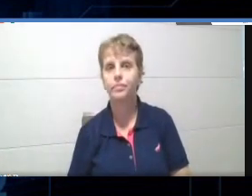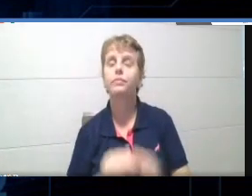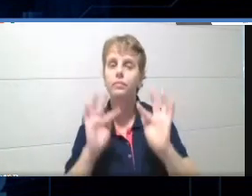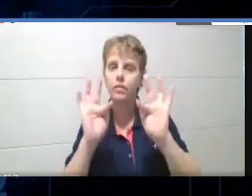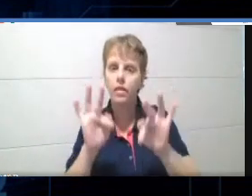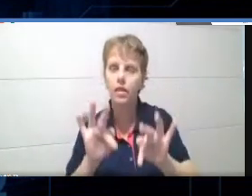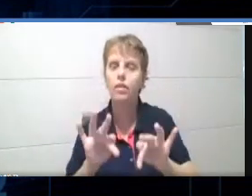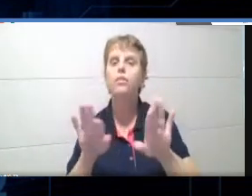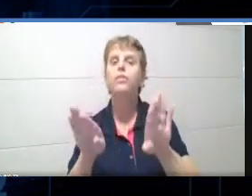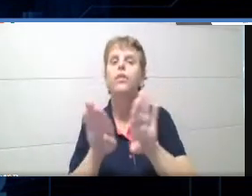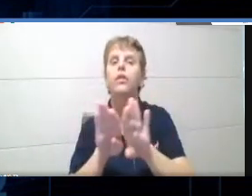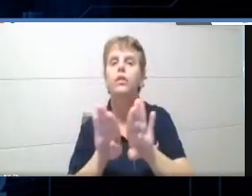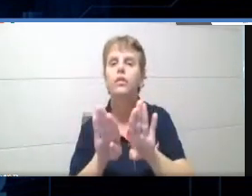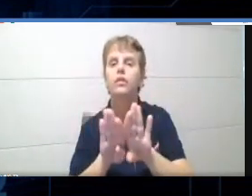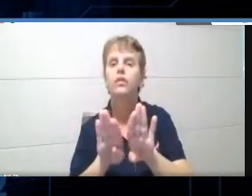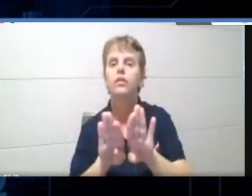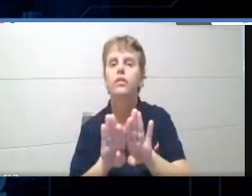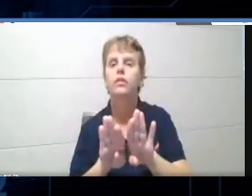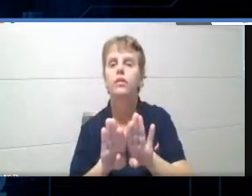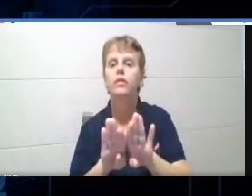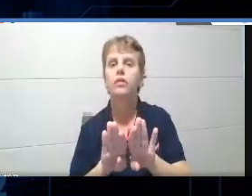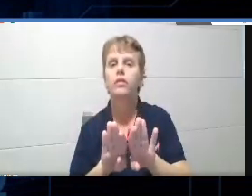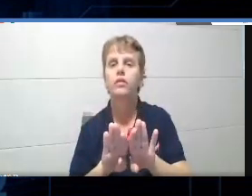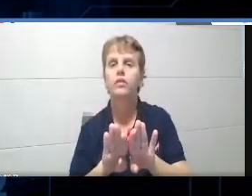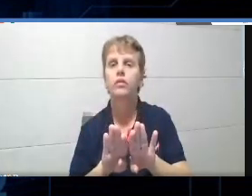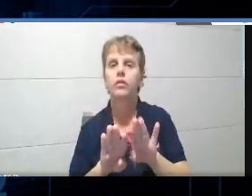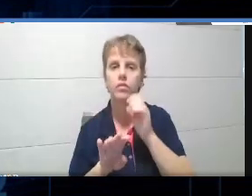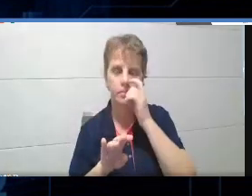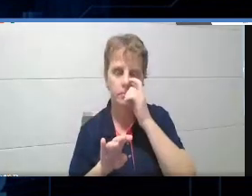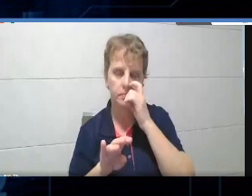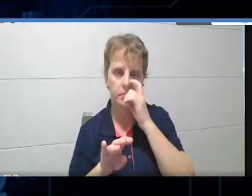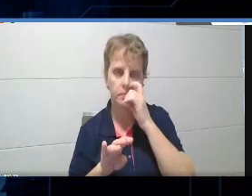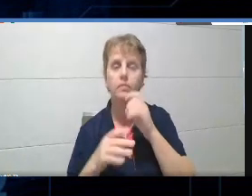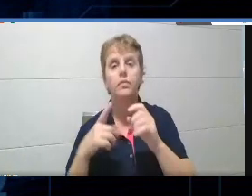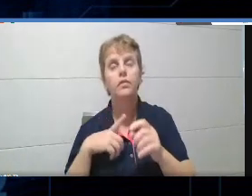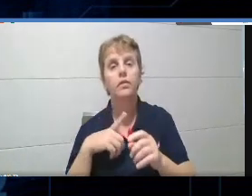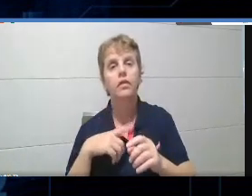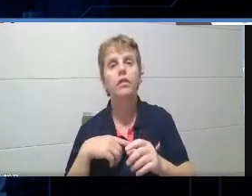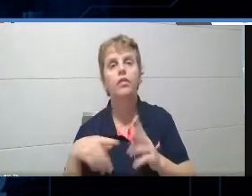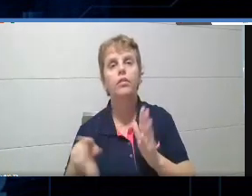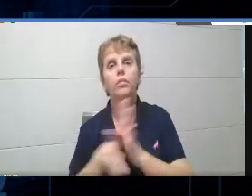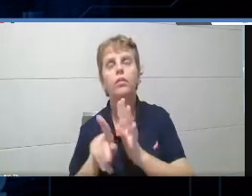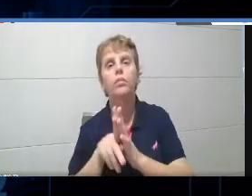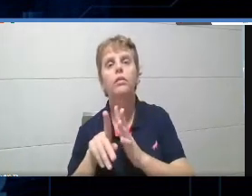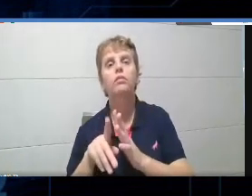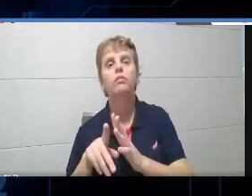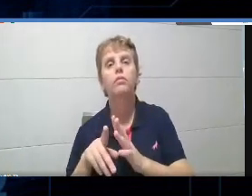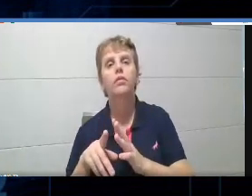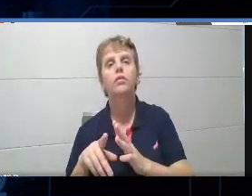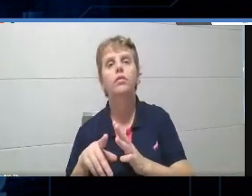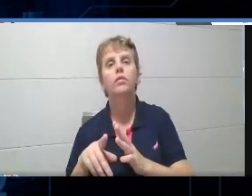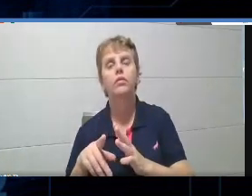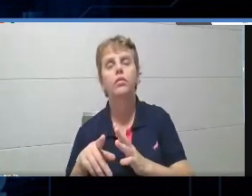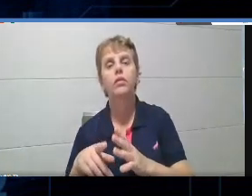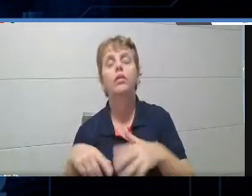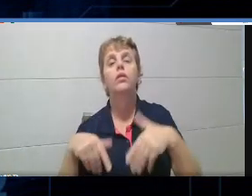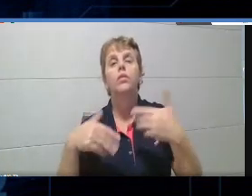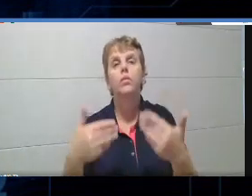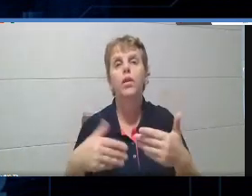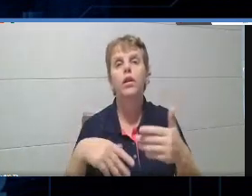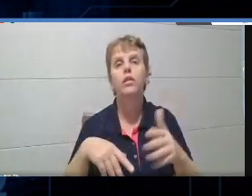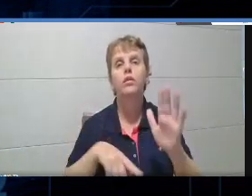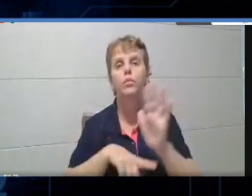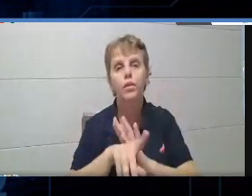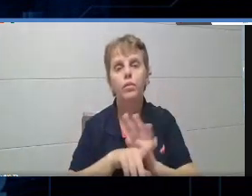nós temos, então, um retorno da ferramenta, né? Sobre quais questões os alunos